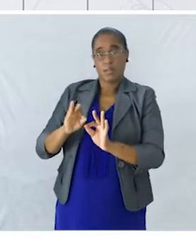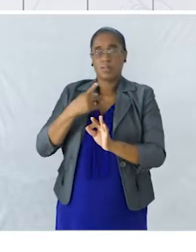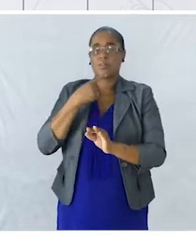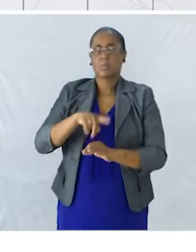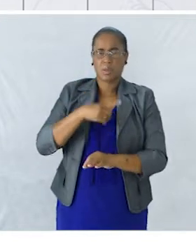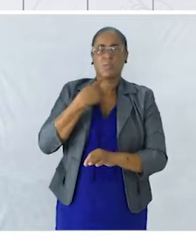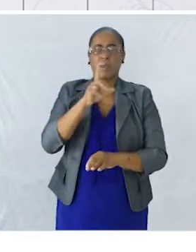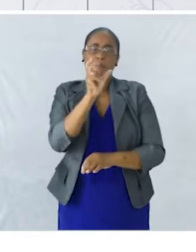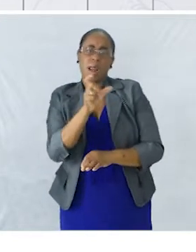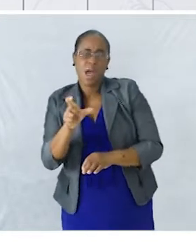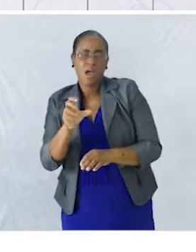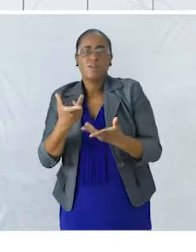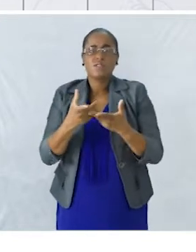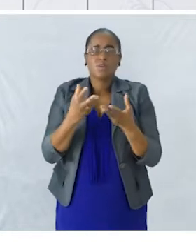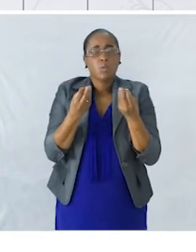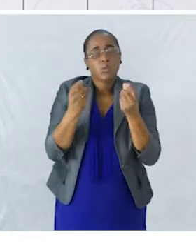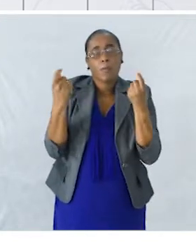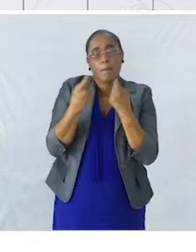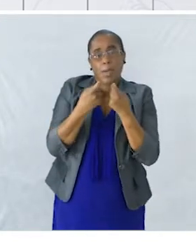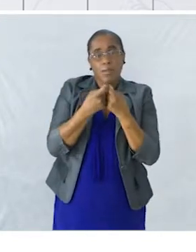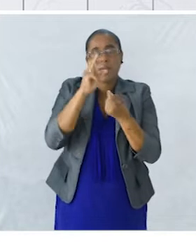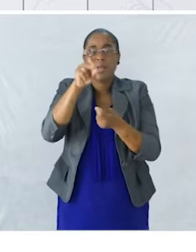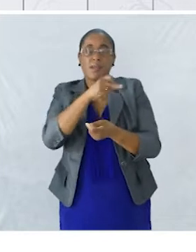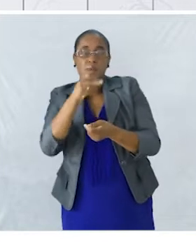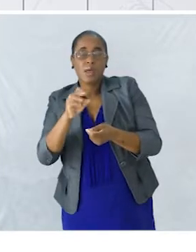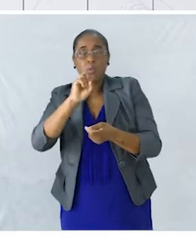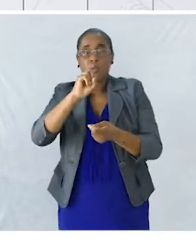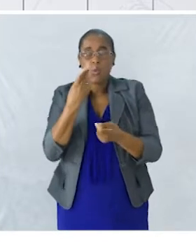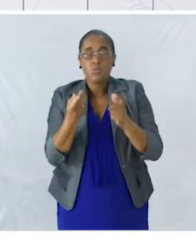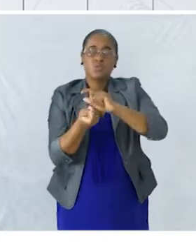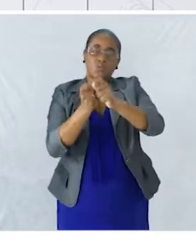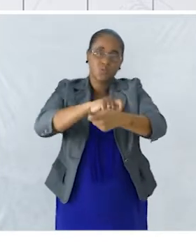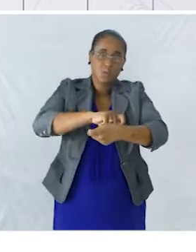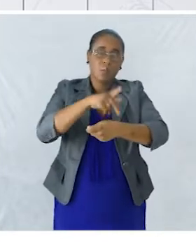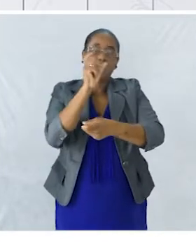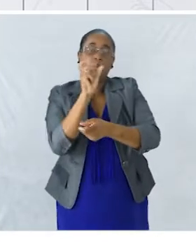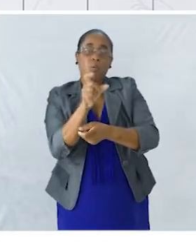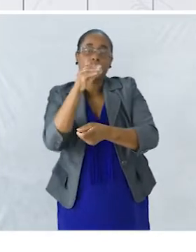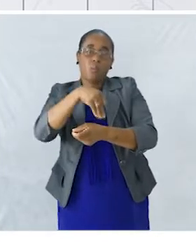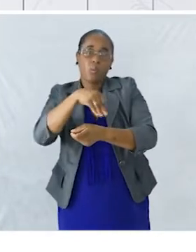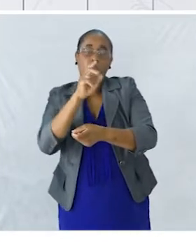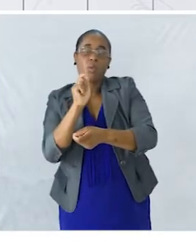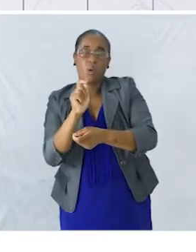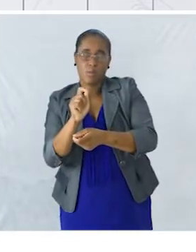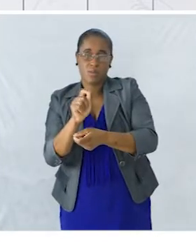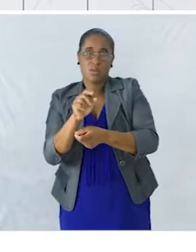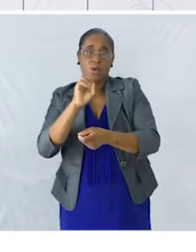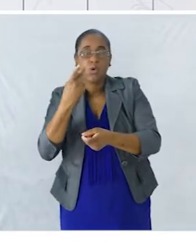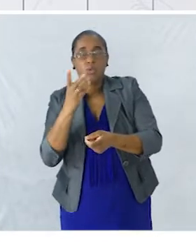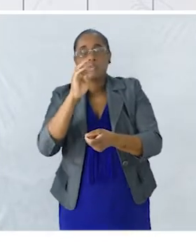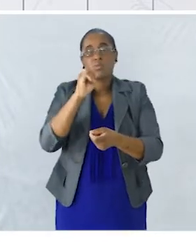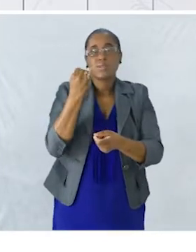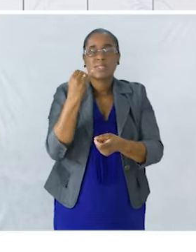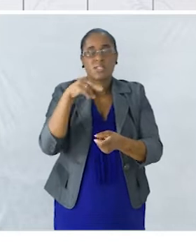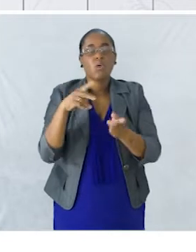Muito próximas Eliminando-as Ou substituindo-as Por pronomes Ou por sinónimos Ou